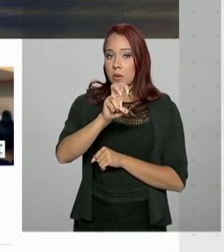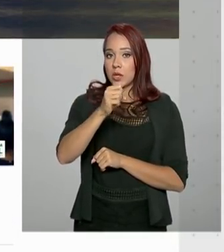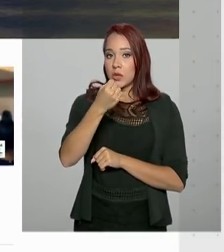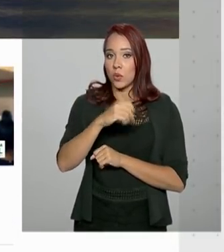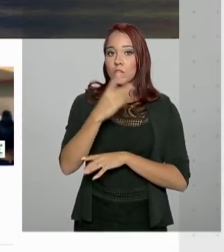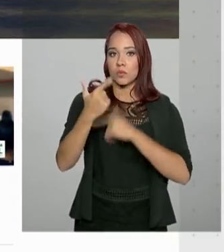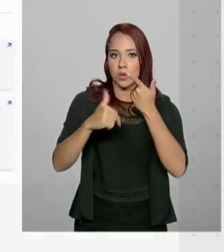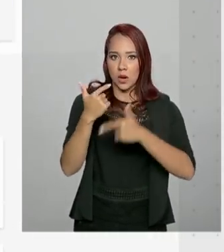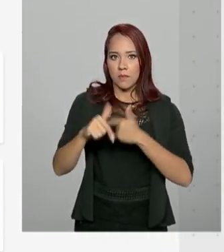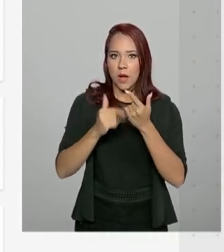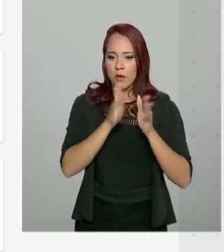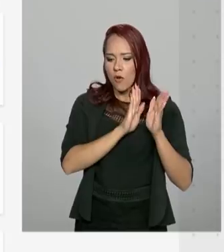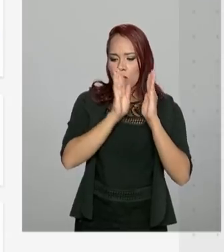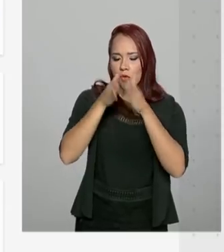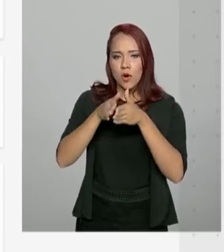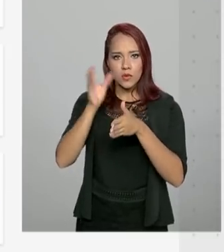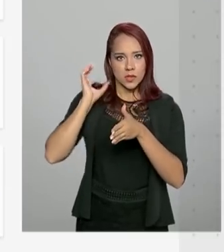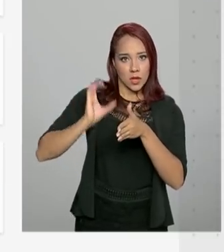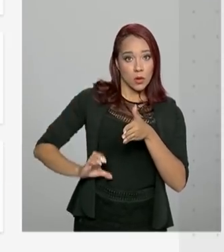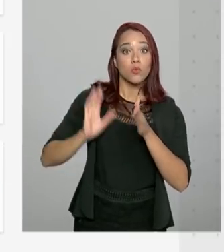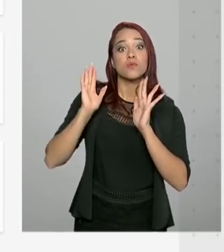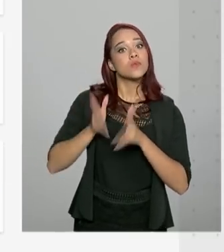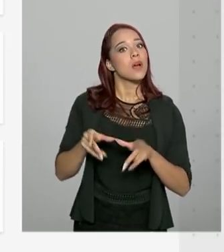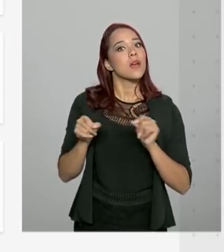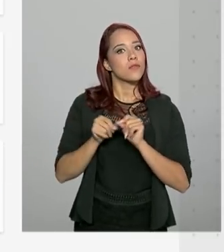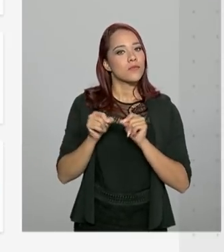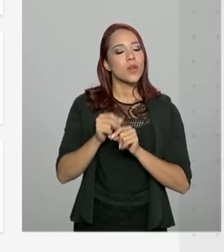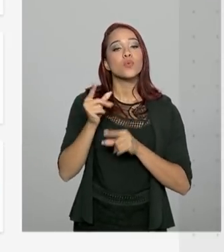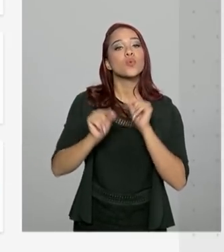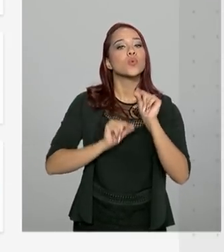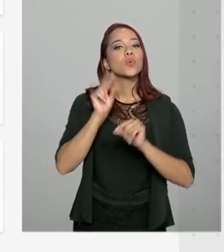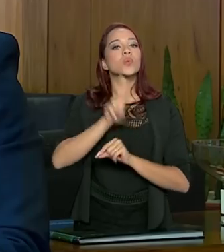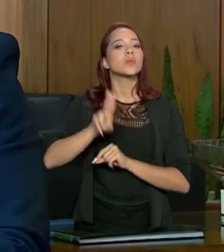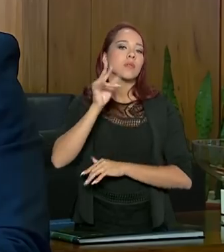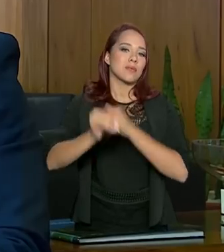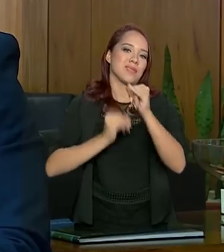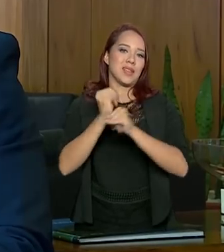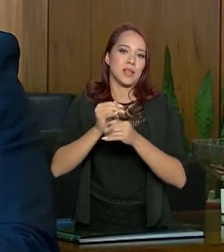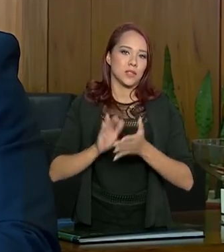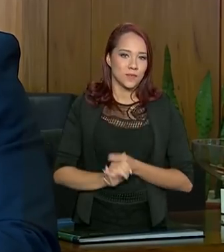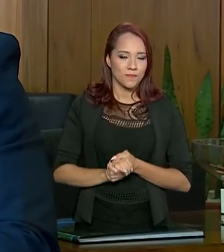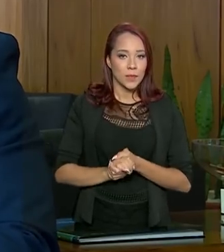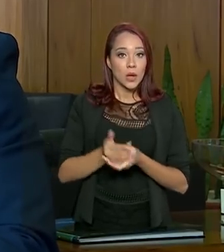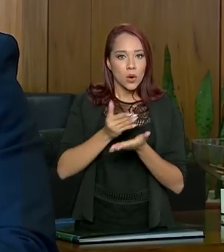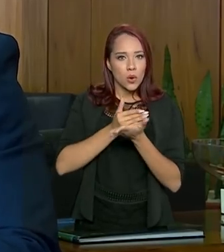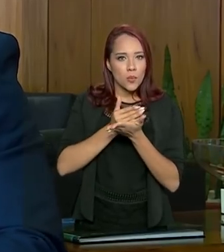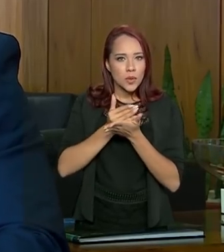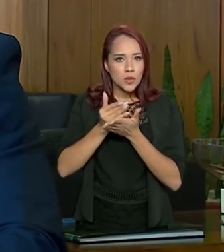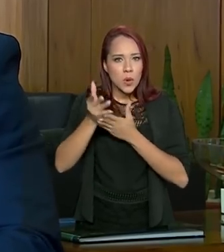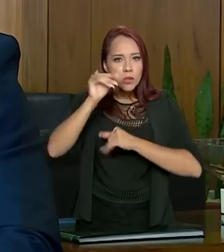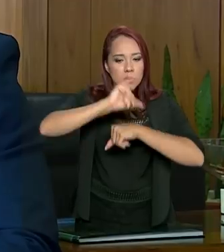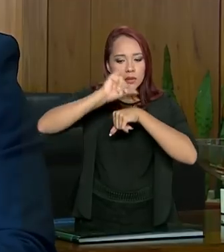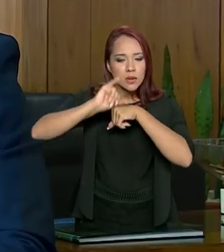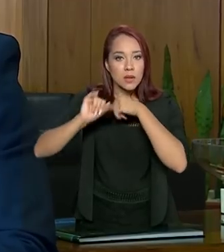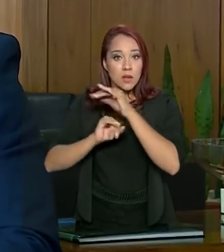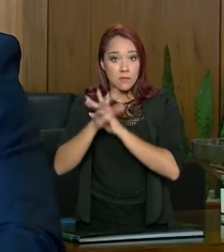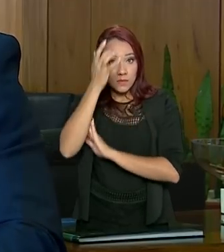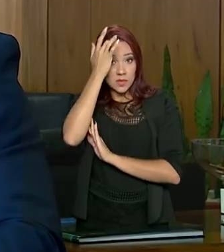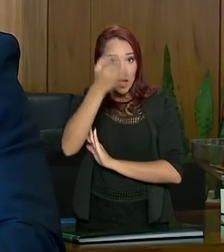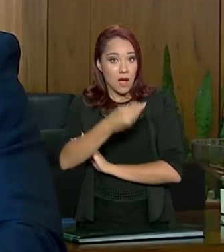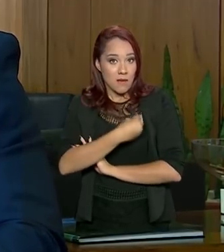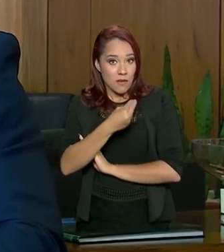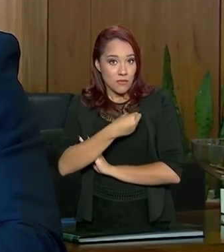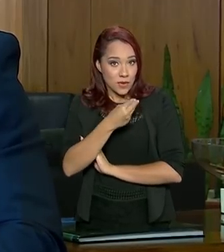voltados ao cidadão já são oferecidos pela internet. Nós começamos a centralizar e facilitar de maneira muito